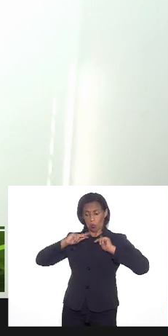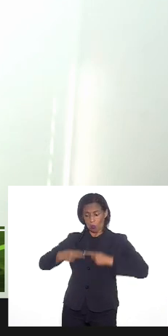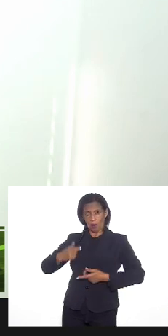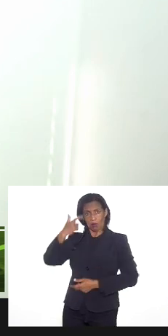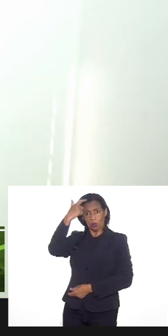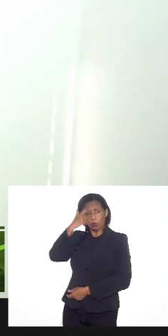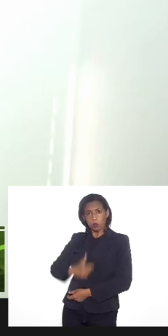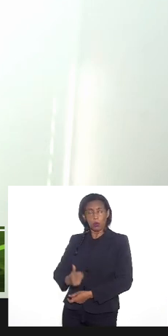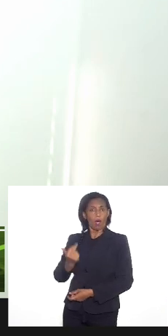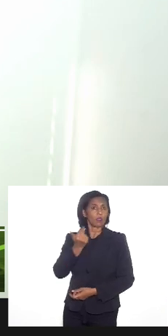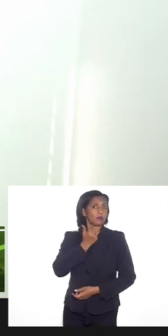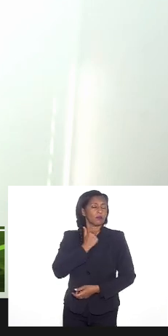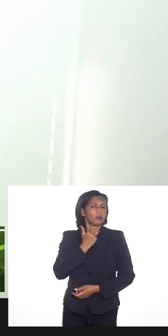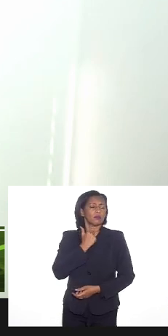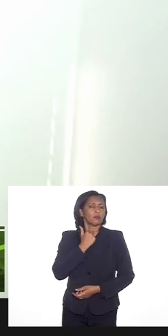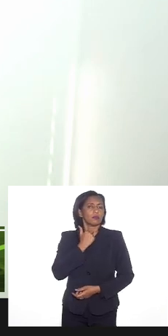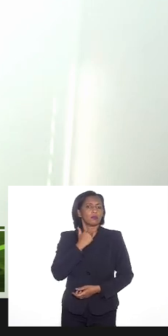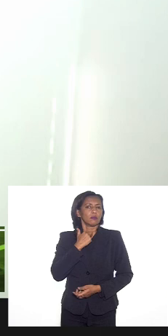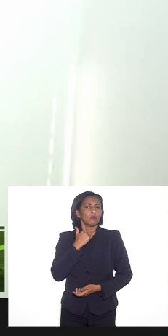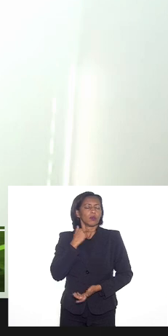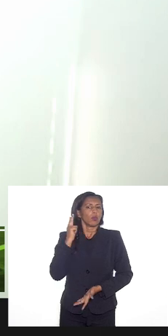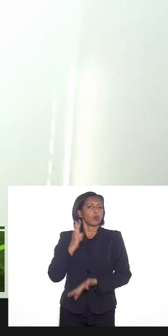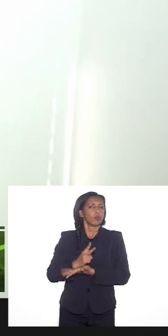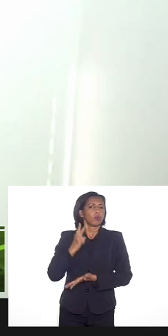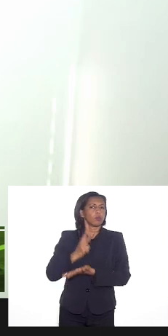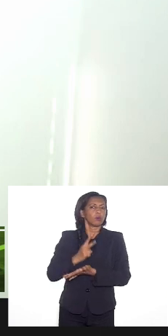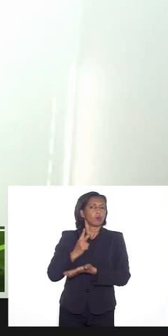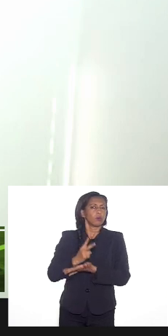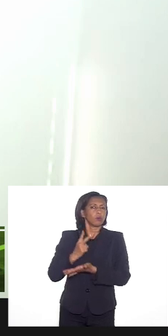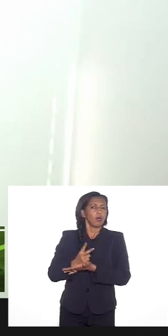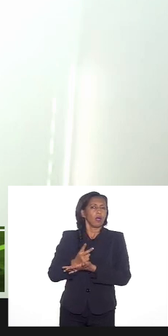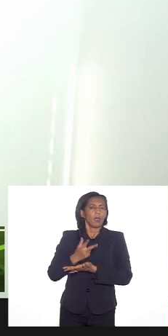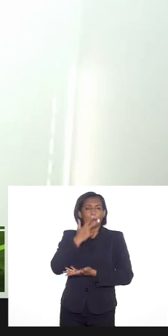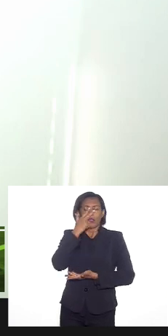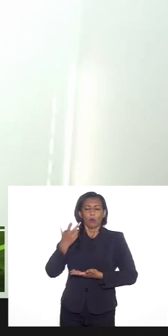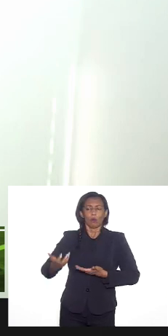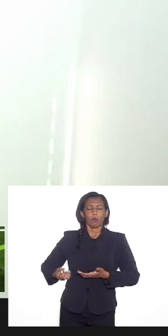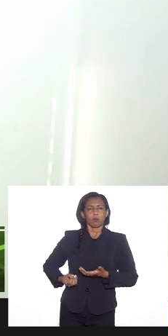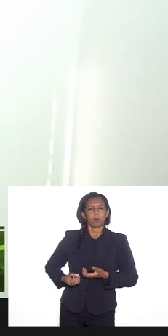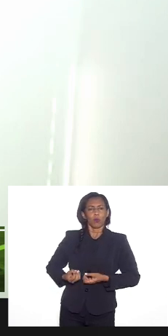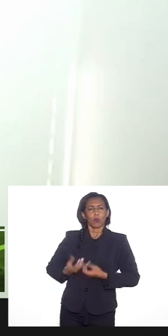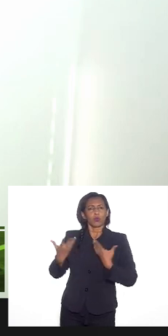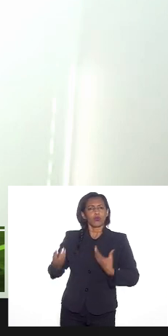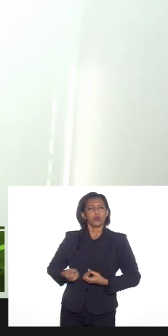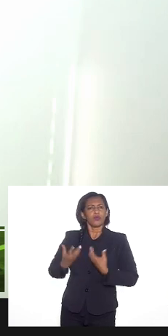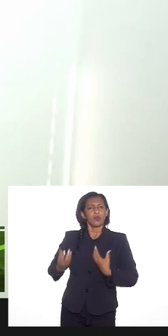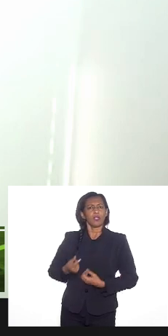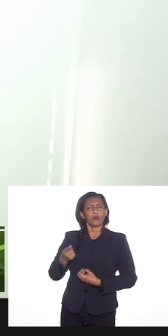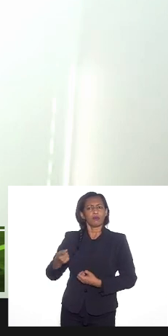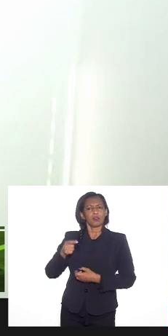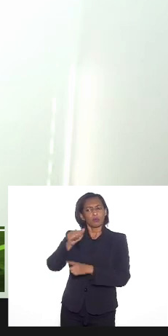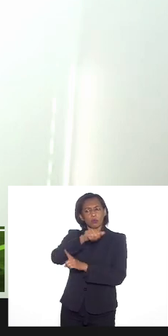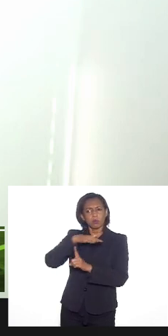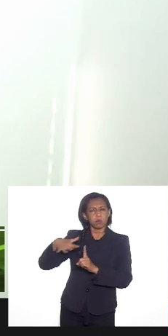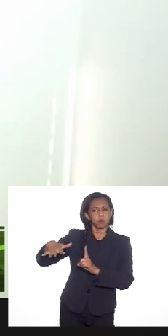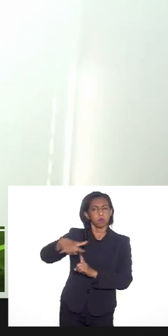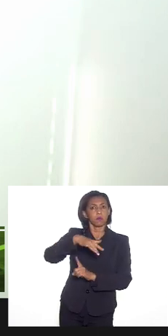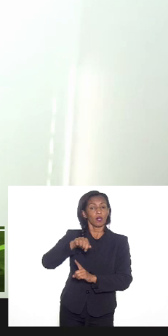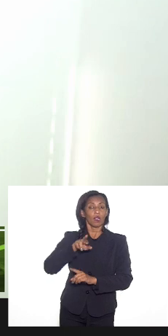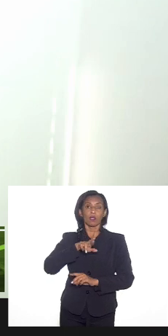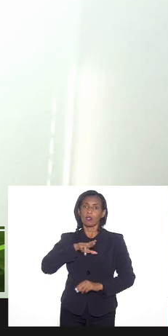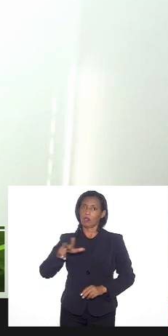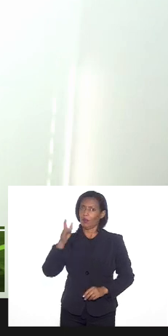que a gente não pode manter cultivando isso na nossa sociedade não vai ser fácil como disse